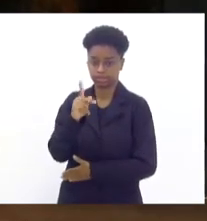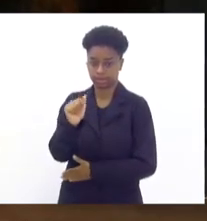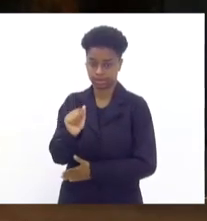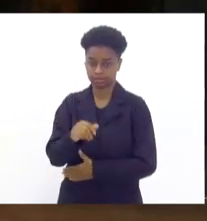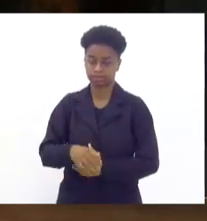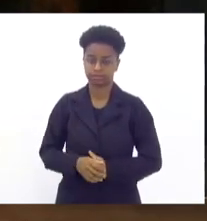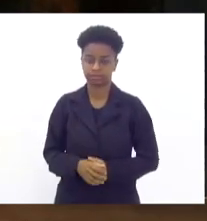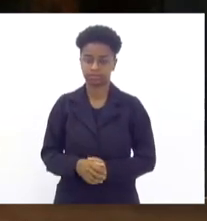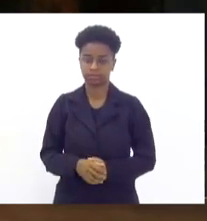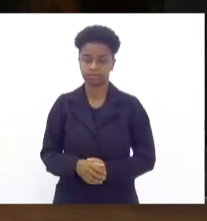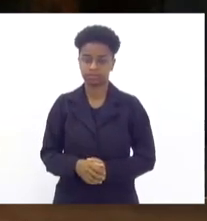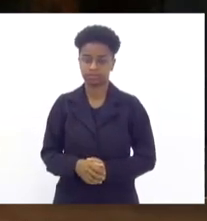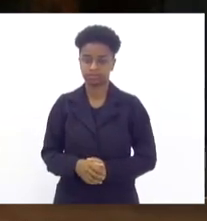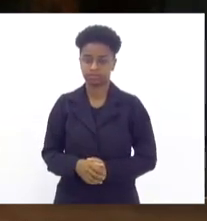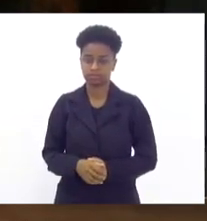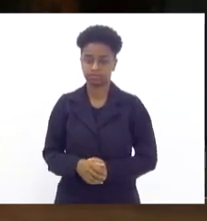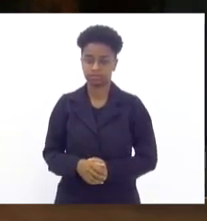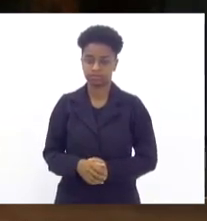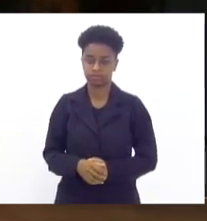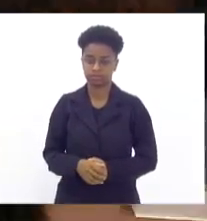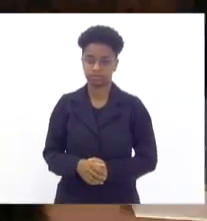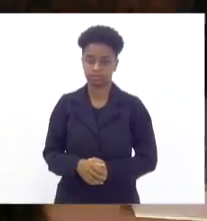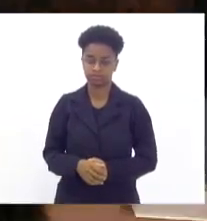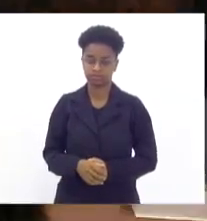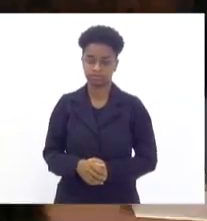Como o nosso tempo... ...